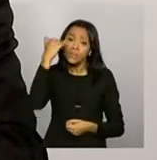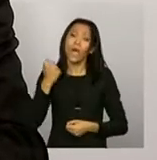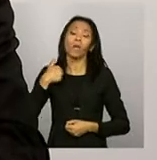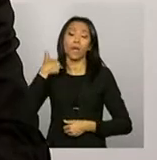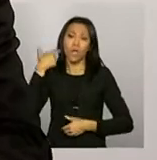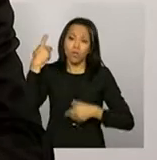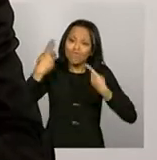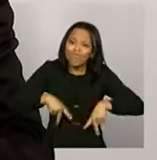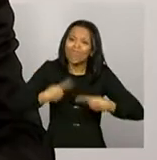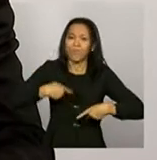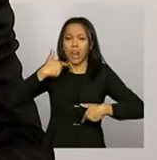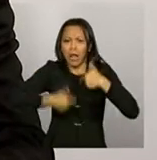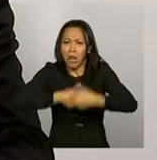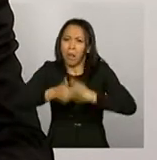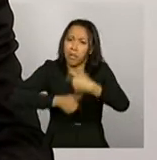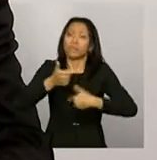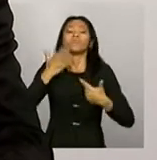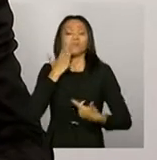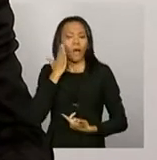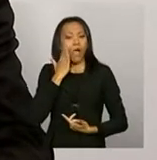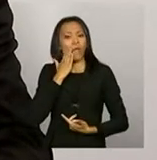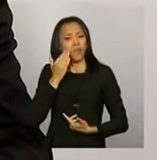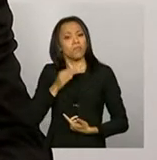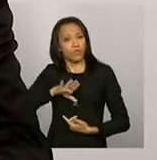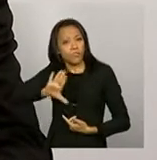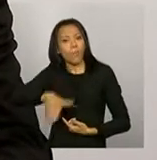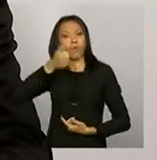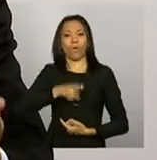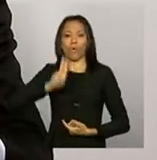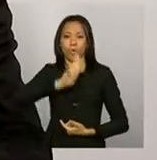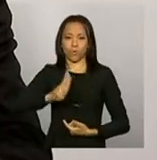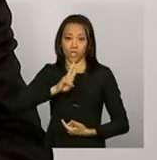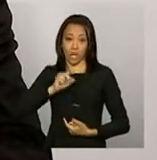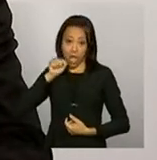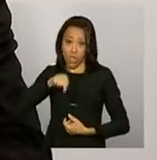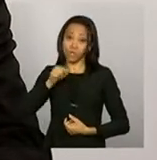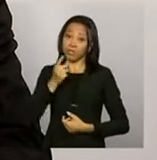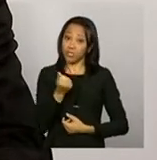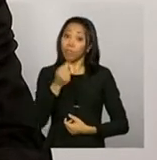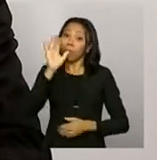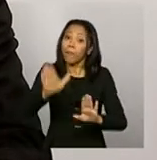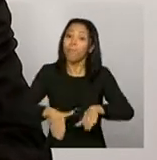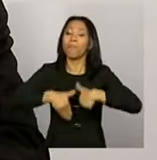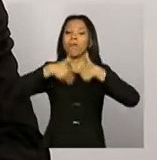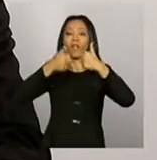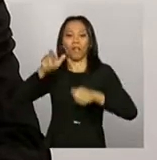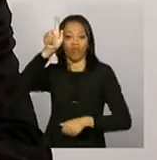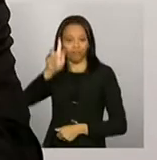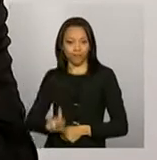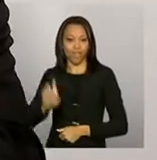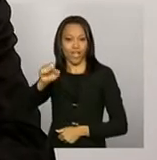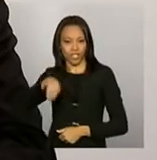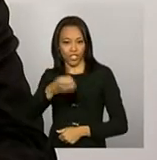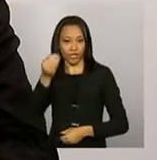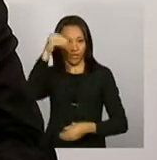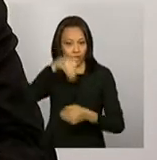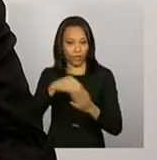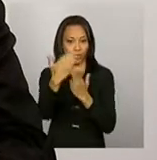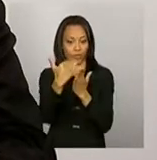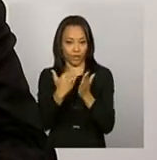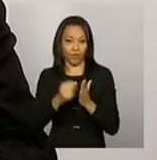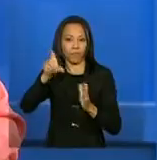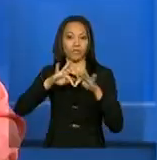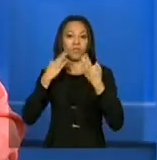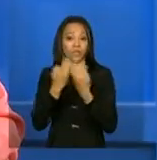e ele pode, então, fazer o melhor uso desses recursos no sentido de melhorar a gestão do Cadastro Único e do Programa Bolsa